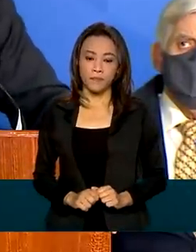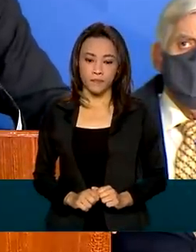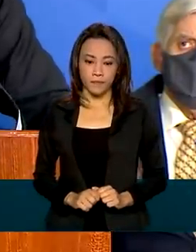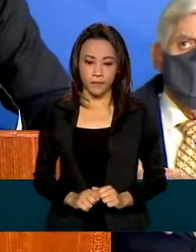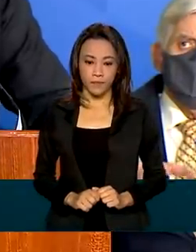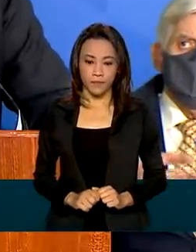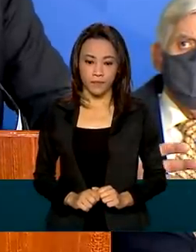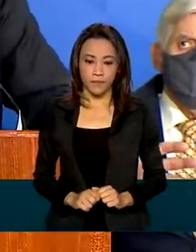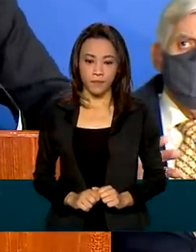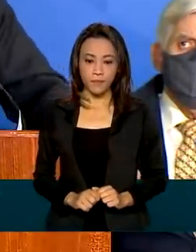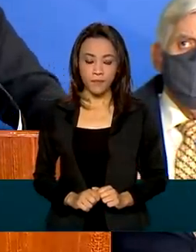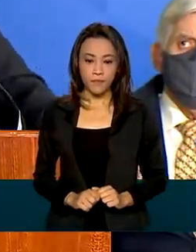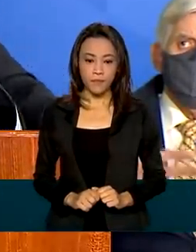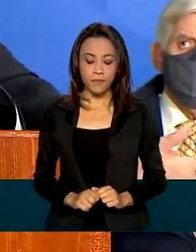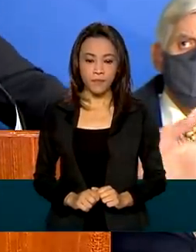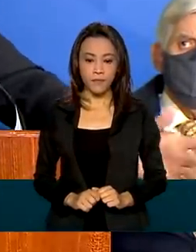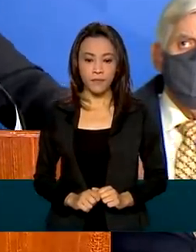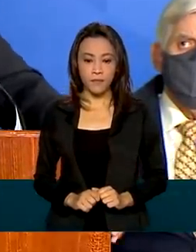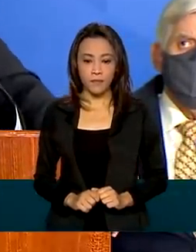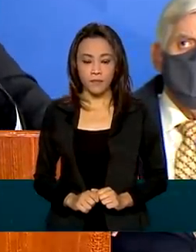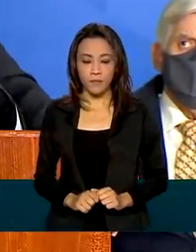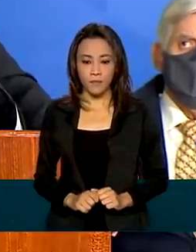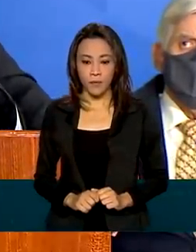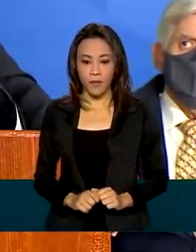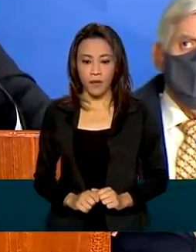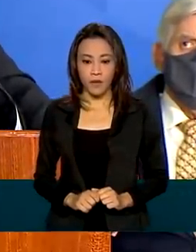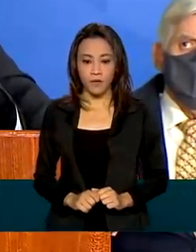fora do Brasil, obviamente,